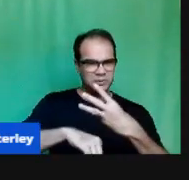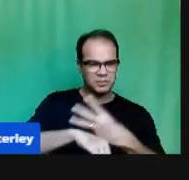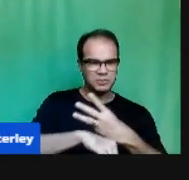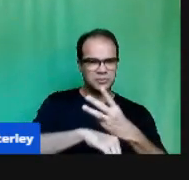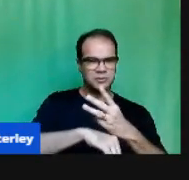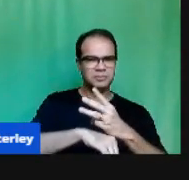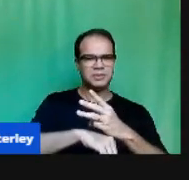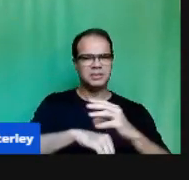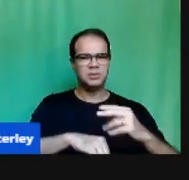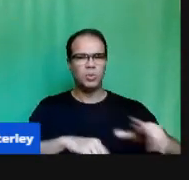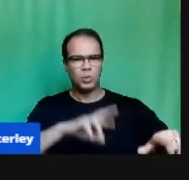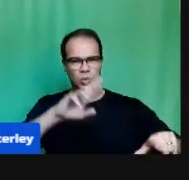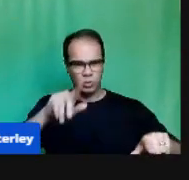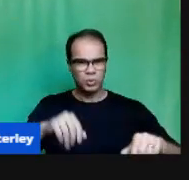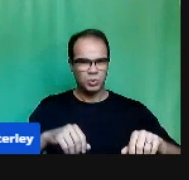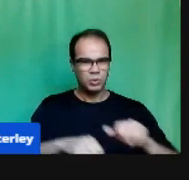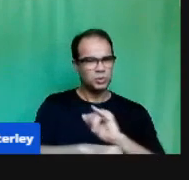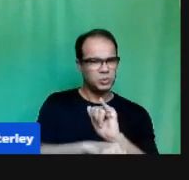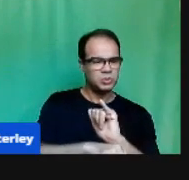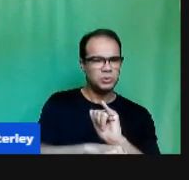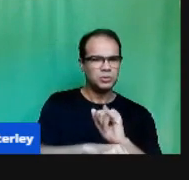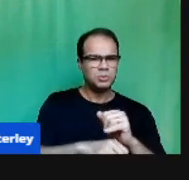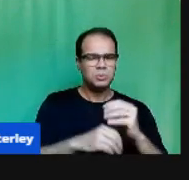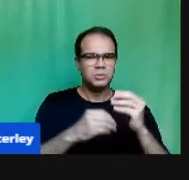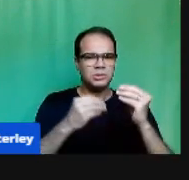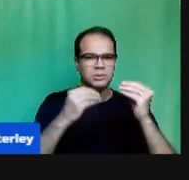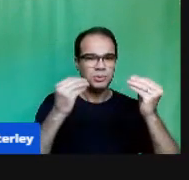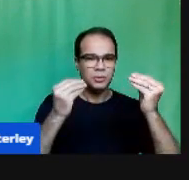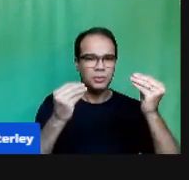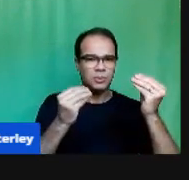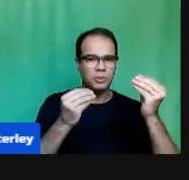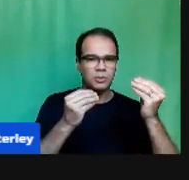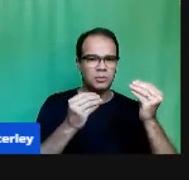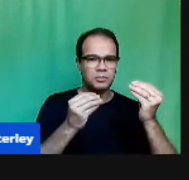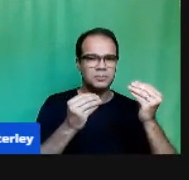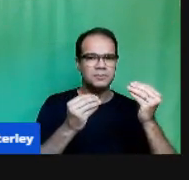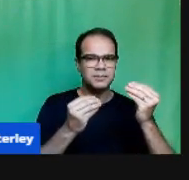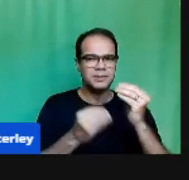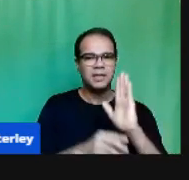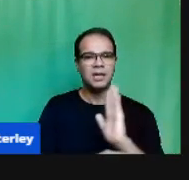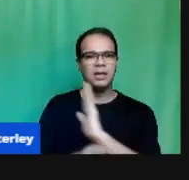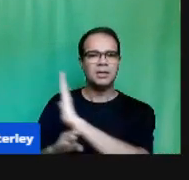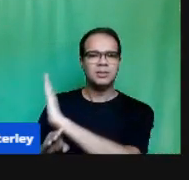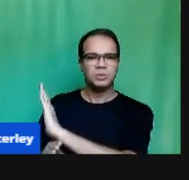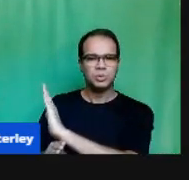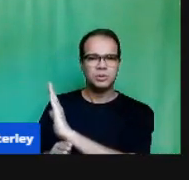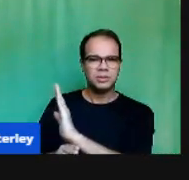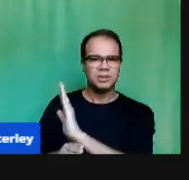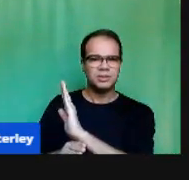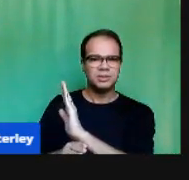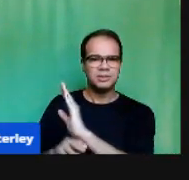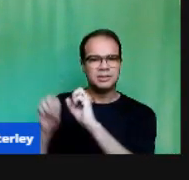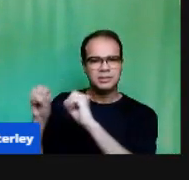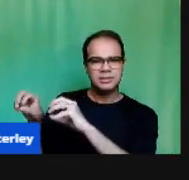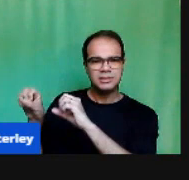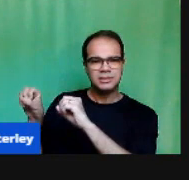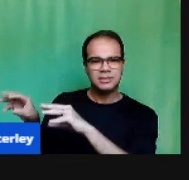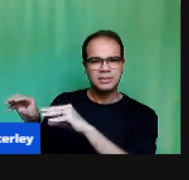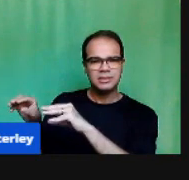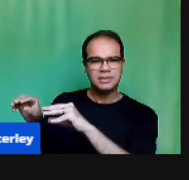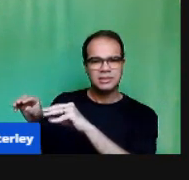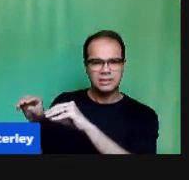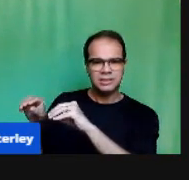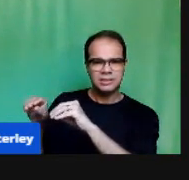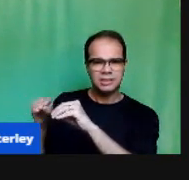Essas são perguntas Que nos inquietam E nos fazem pensar Né Assim São uma das São uma das